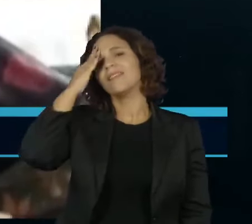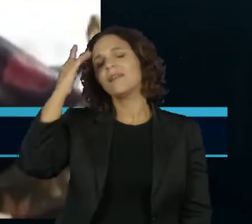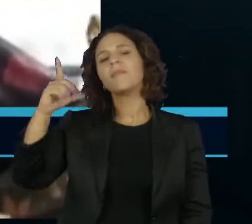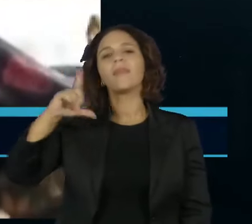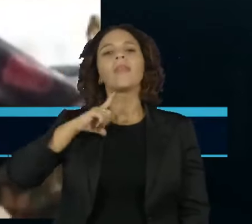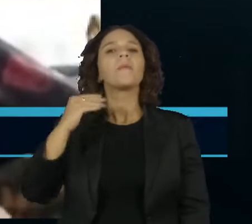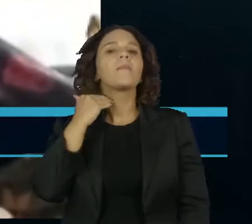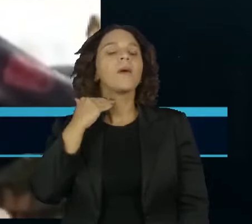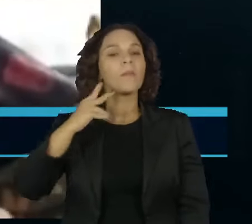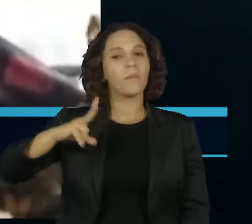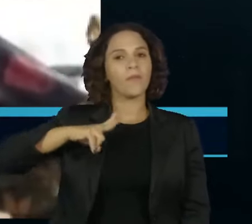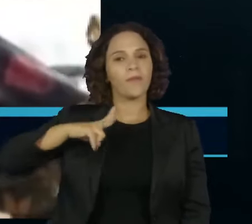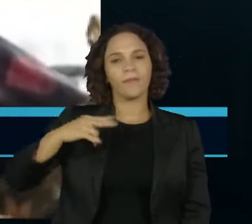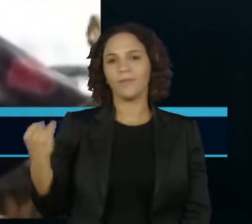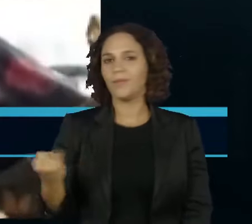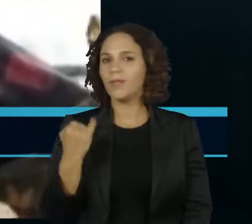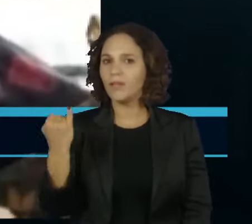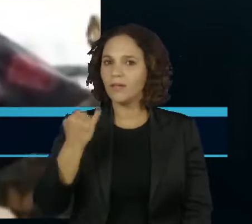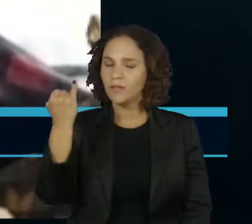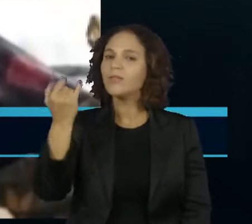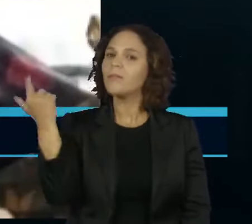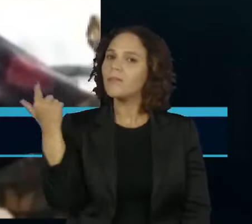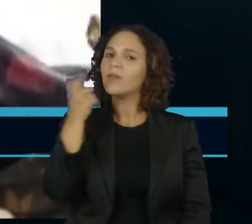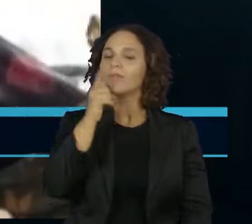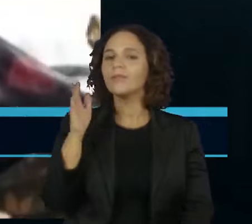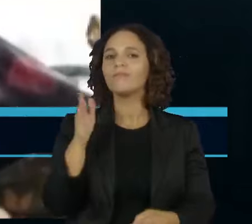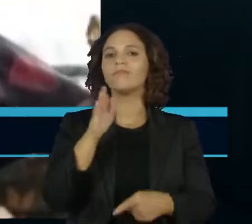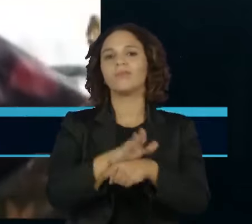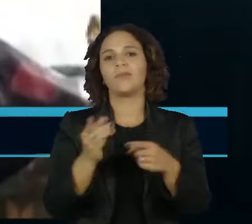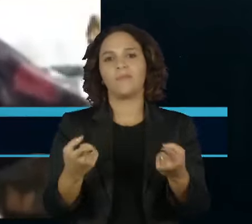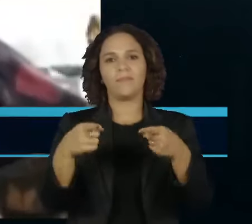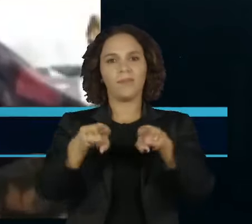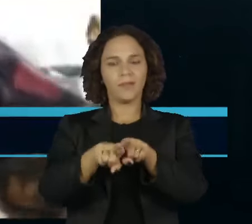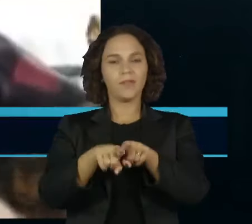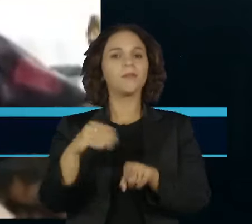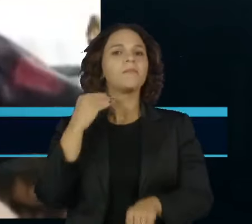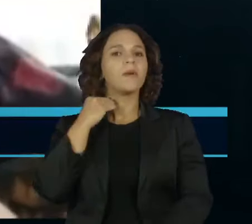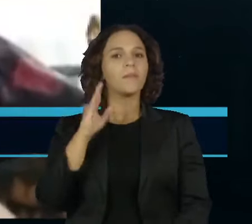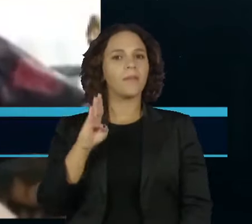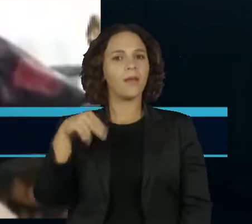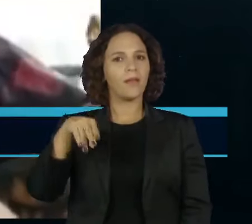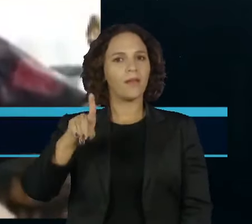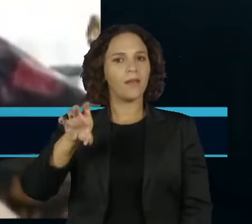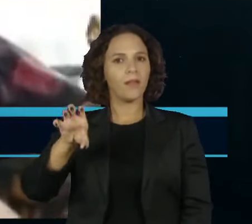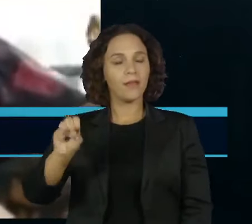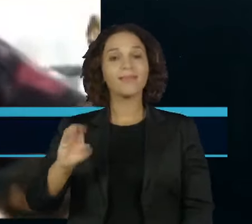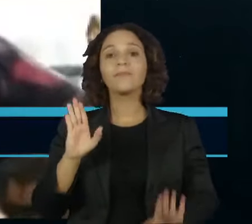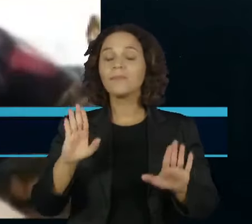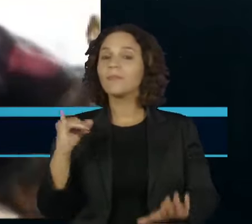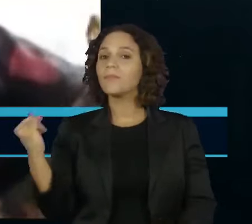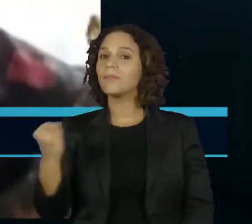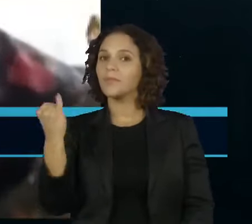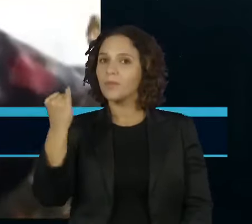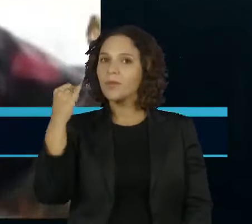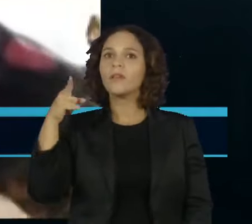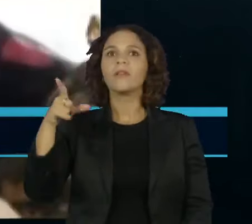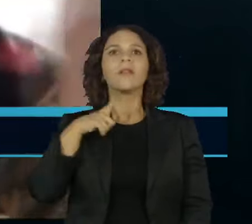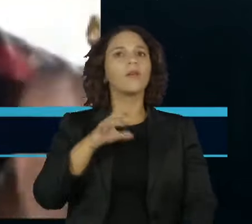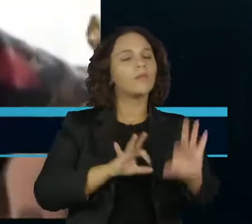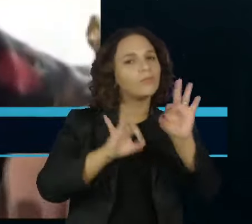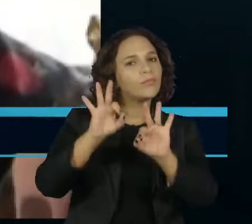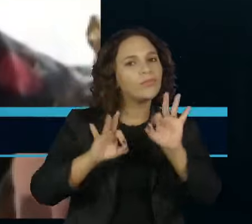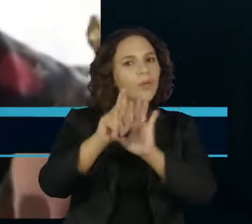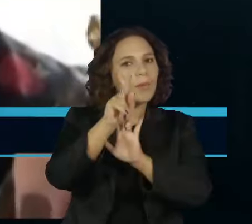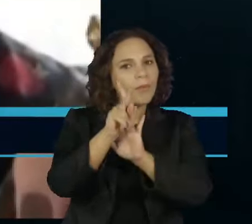bancos privados são importantes e podem ser parceiros do BNDES. Mas é importante que o BNDES esteja estruturando esses